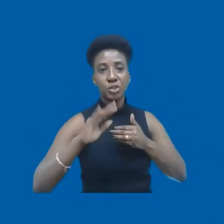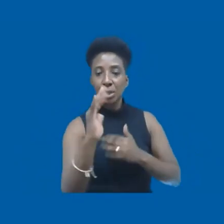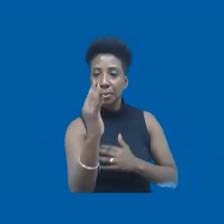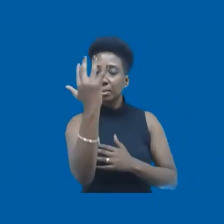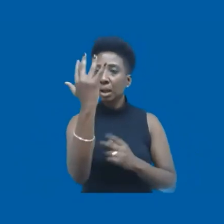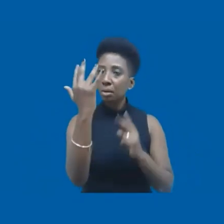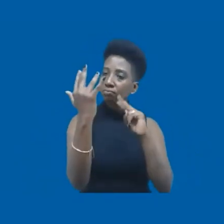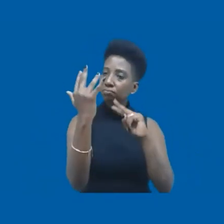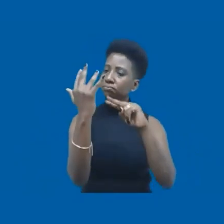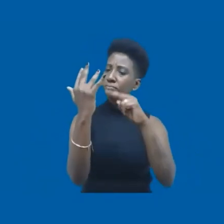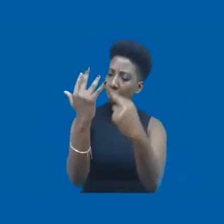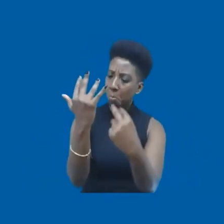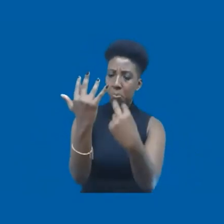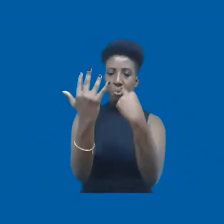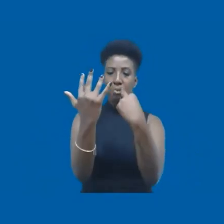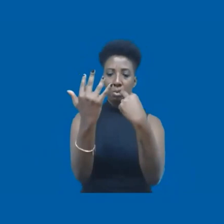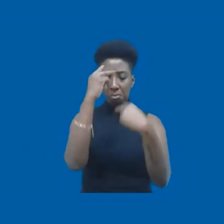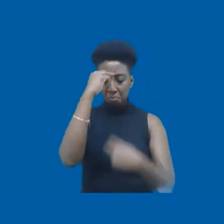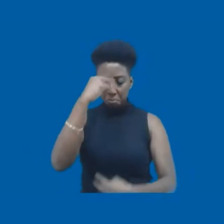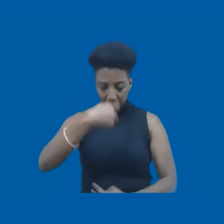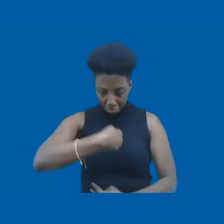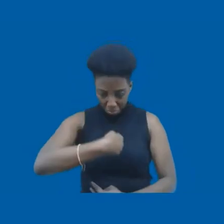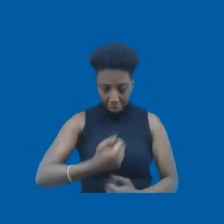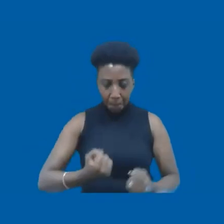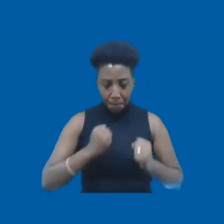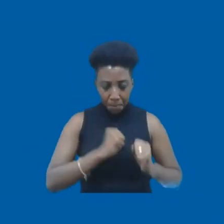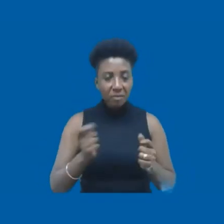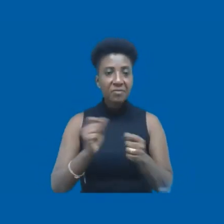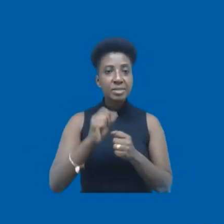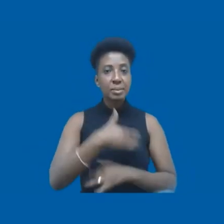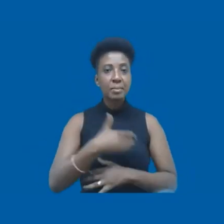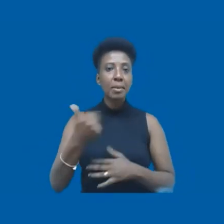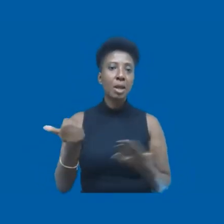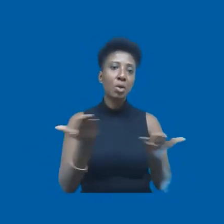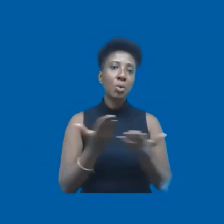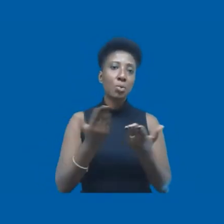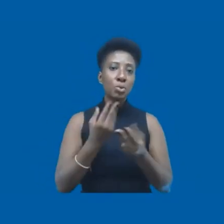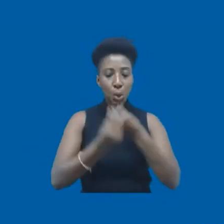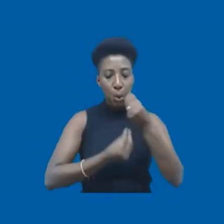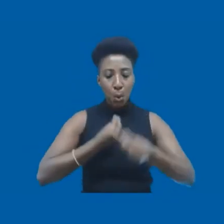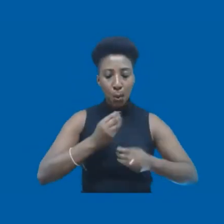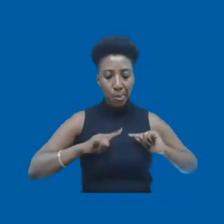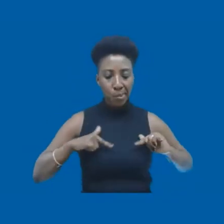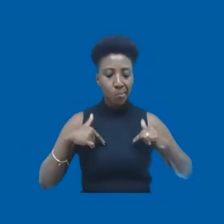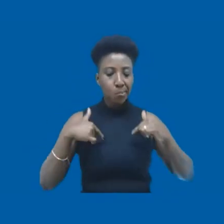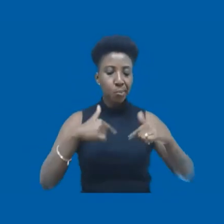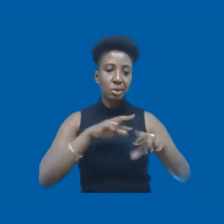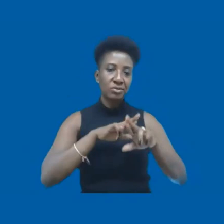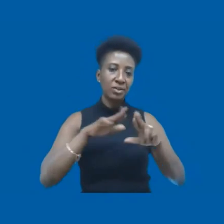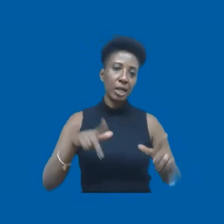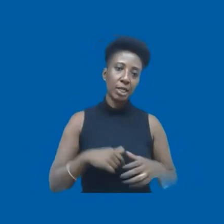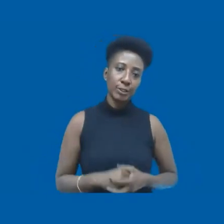dizer o que eu posso ser melhor hoje do que eu fui ontem? Como é que eu posso agir de uma forma diferente?